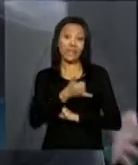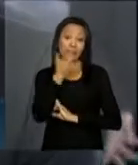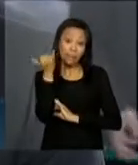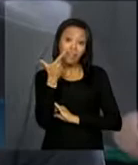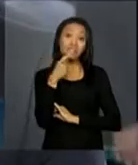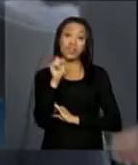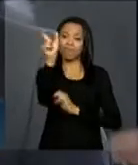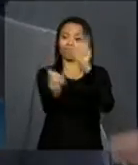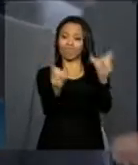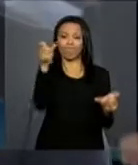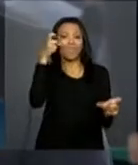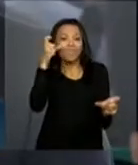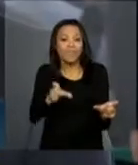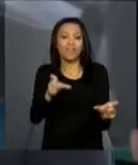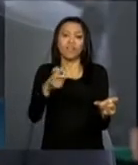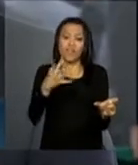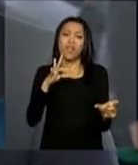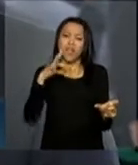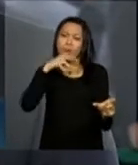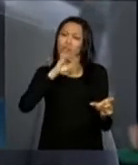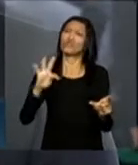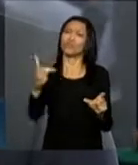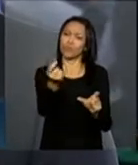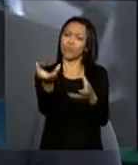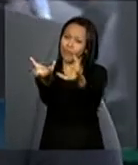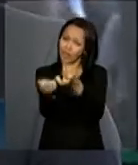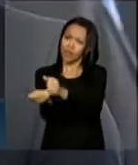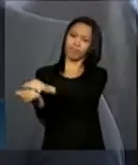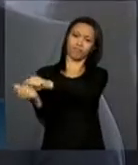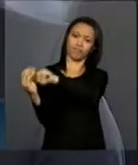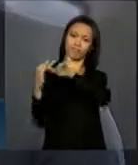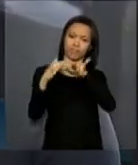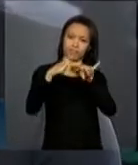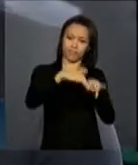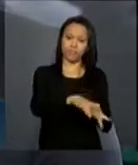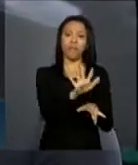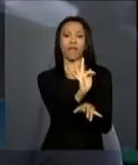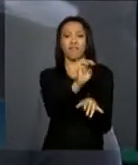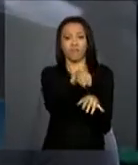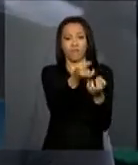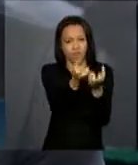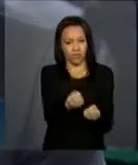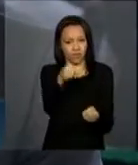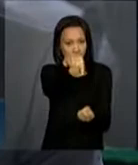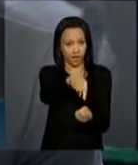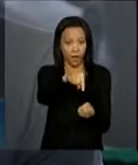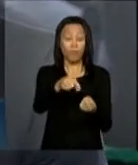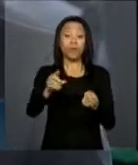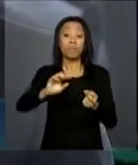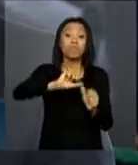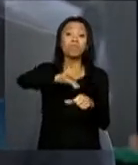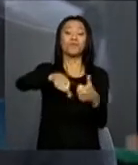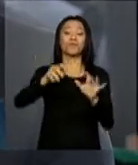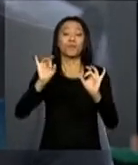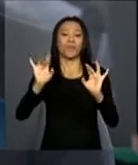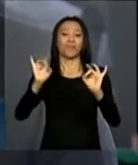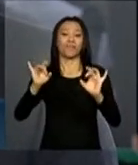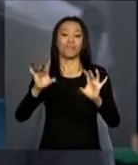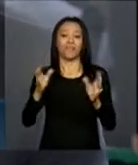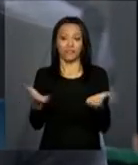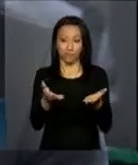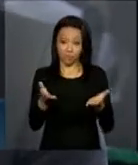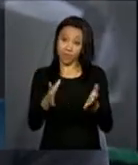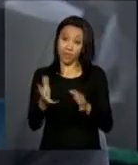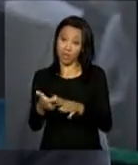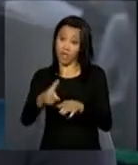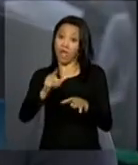interessados. Eu imagino que todos eles vão ter interesse em migrarem, porque como muda muito a qualidade na recepção, como é hoje uma